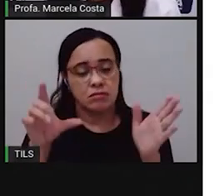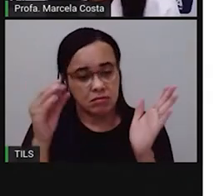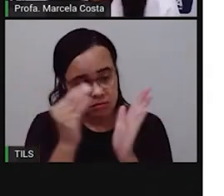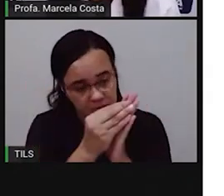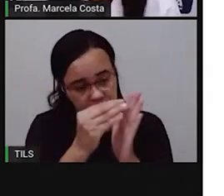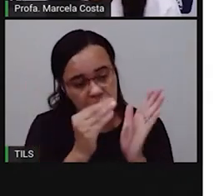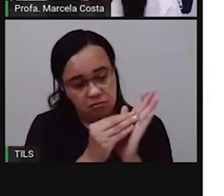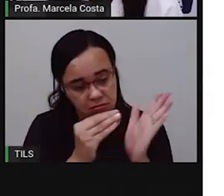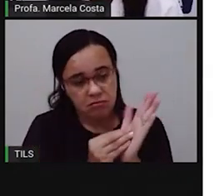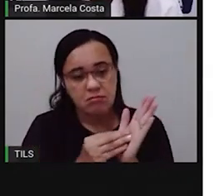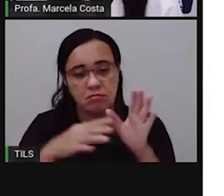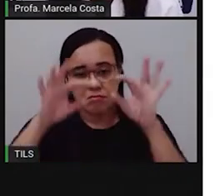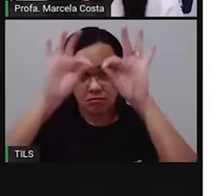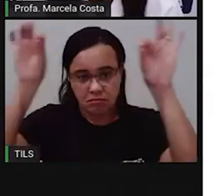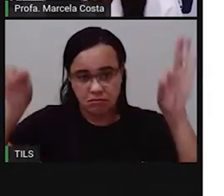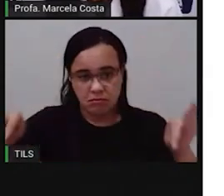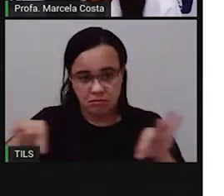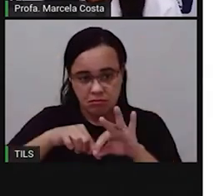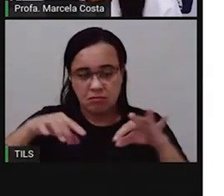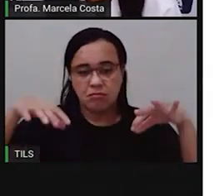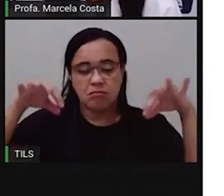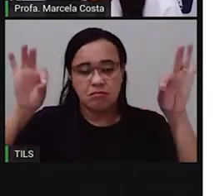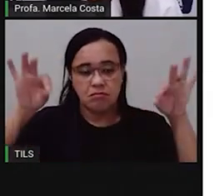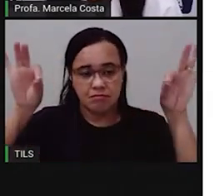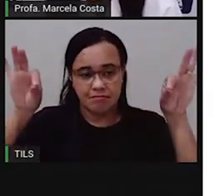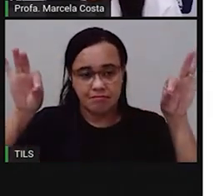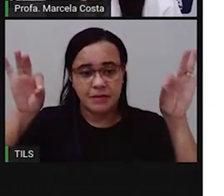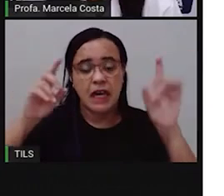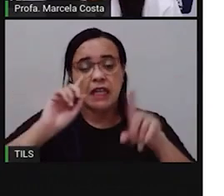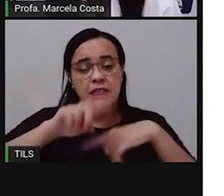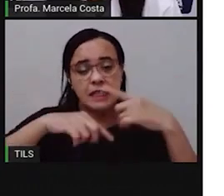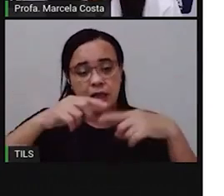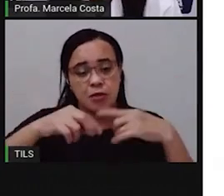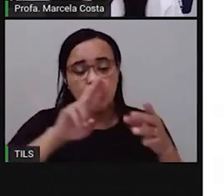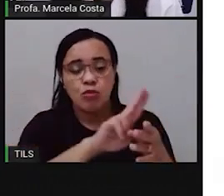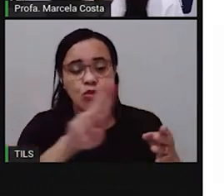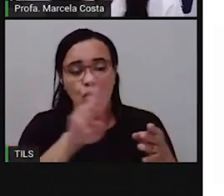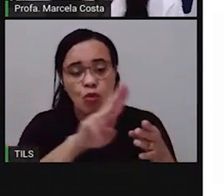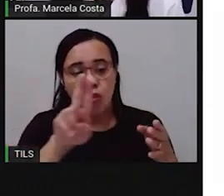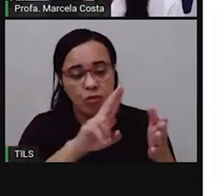lugares, escrevendo o nome de cada lugar, tá?